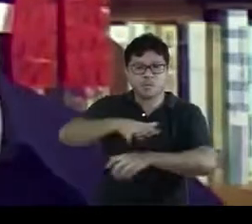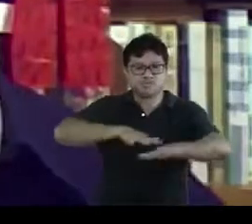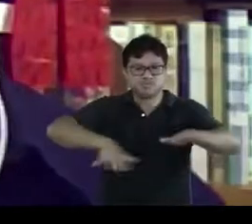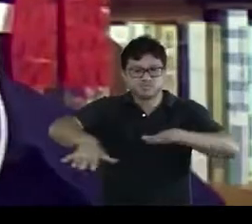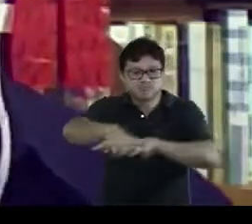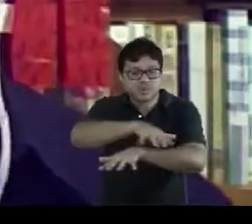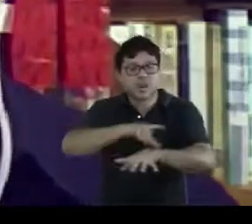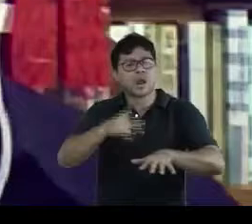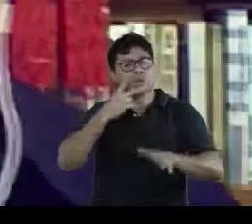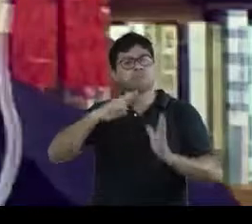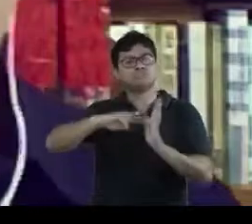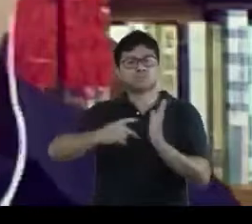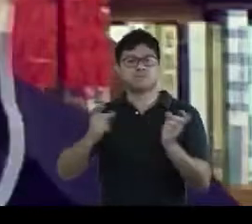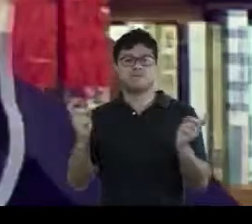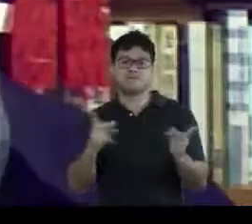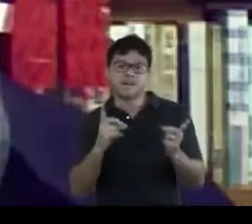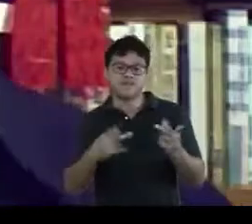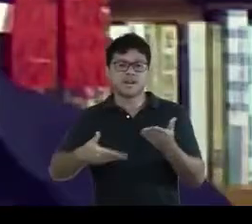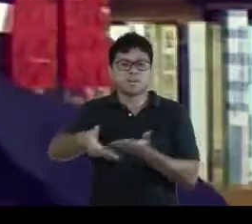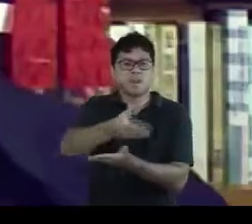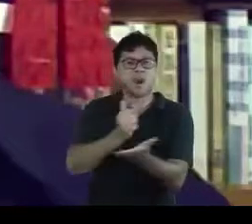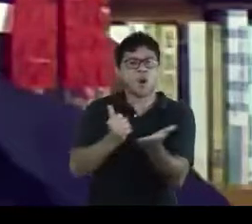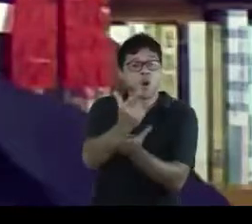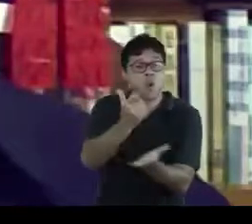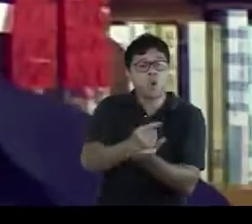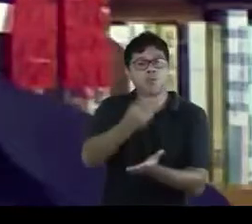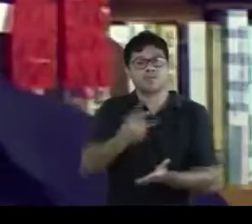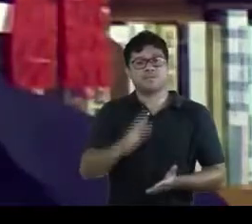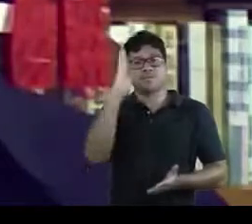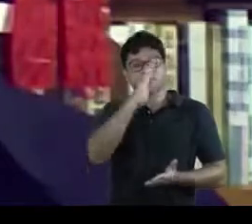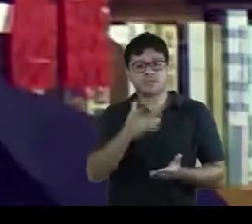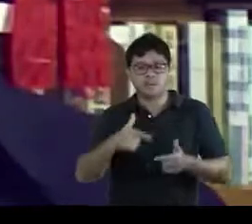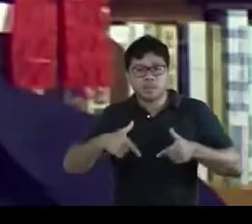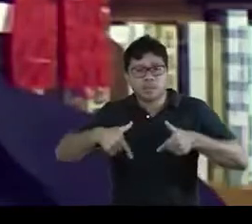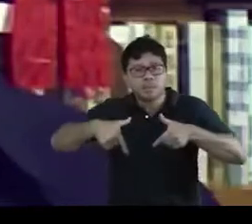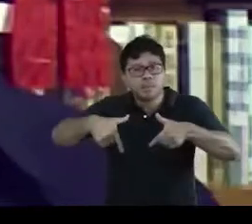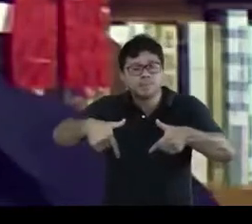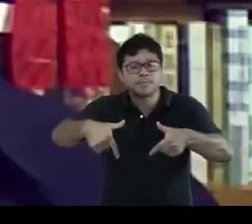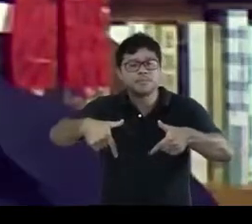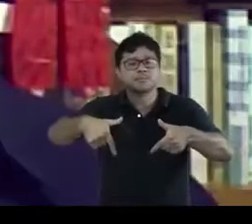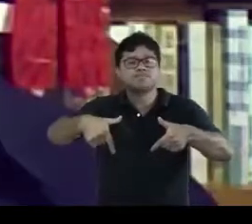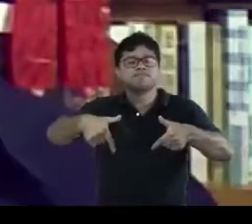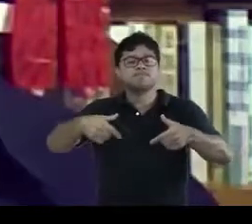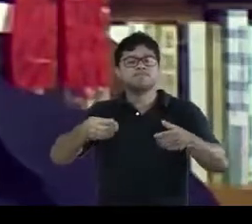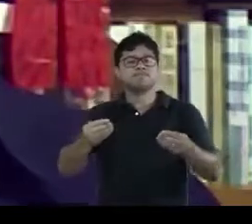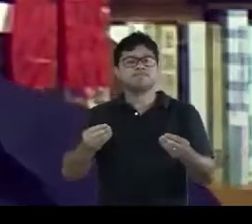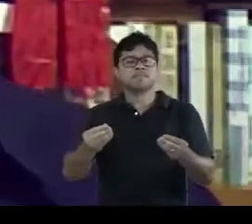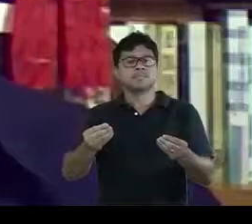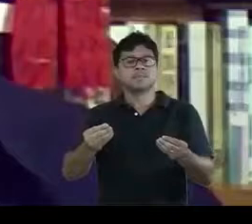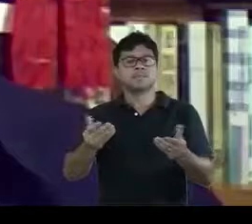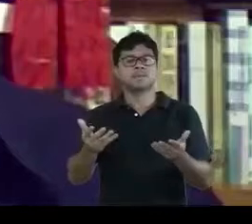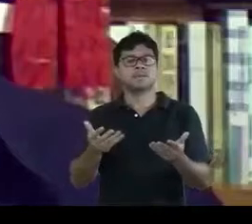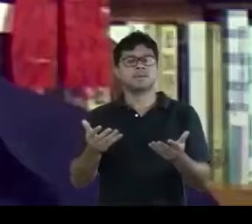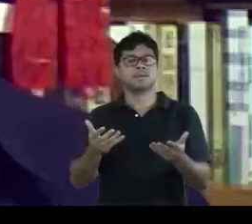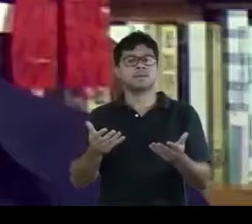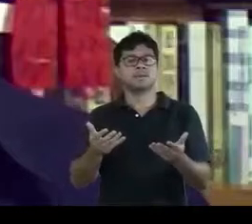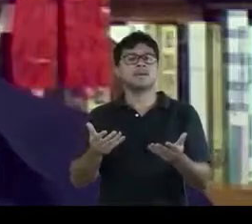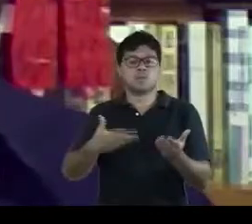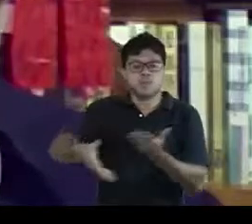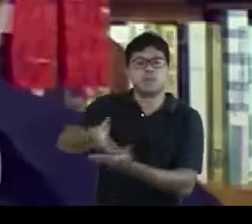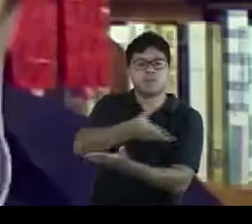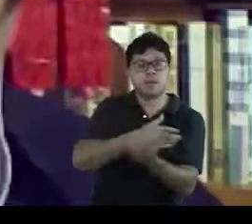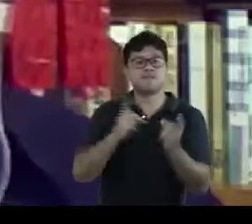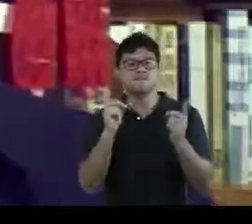significativo para a atuação, para a